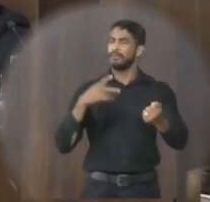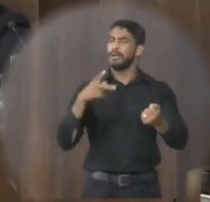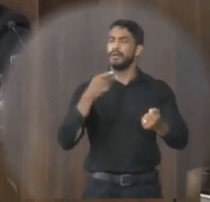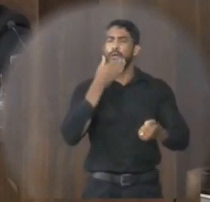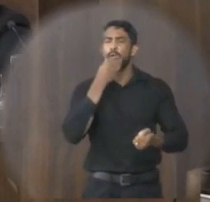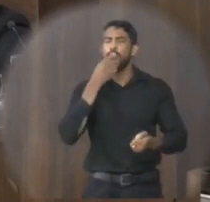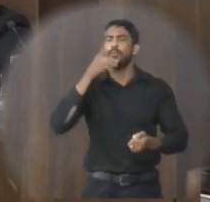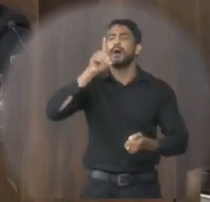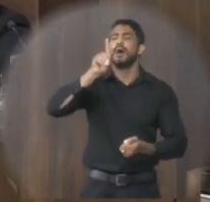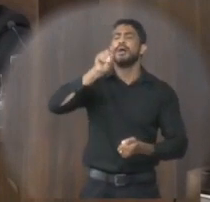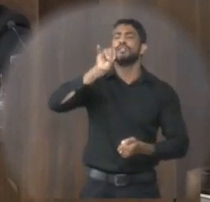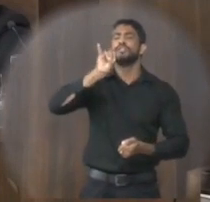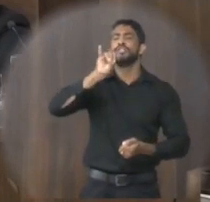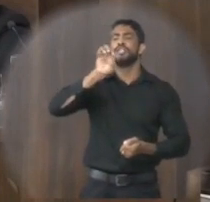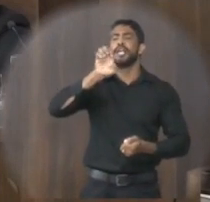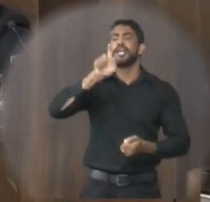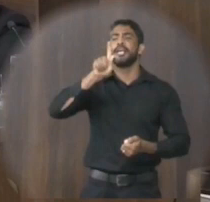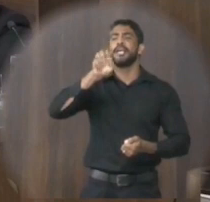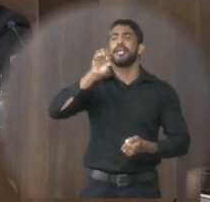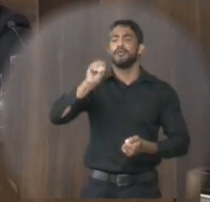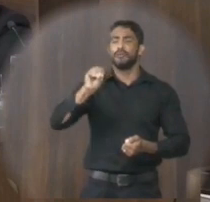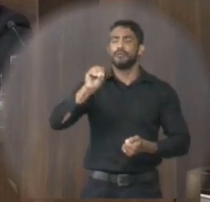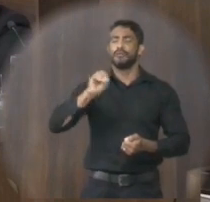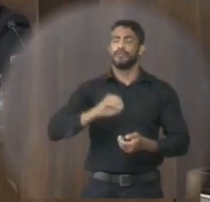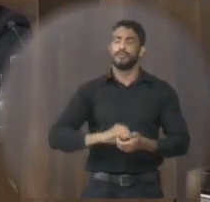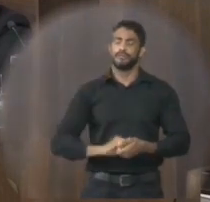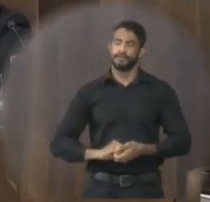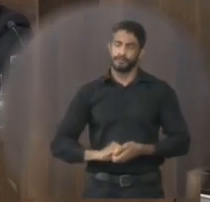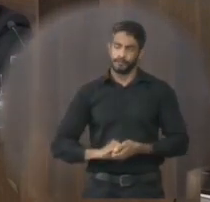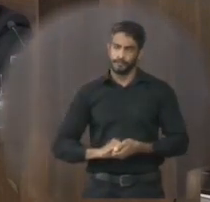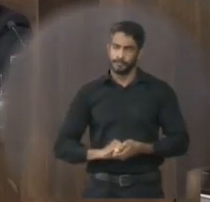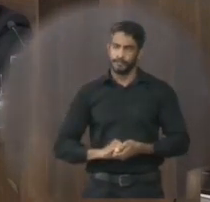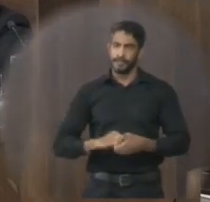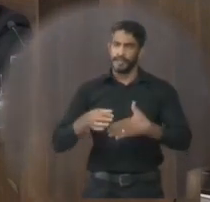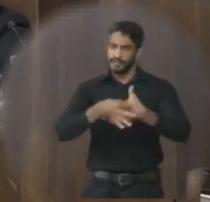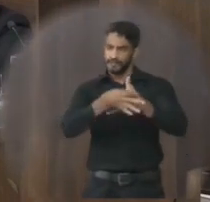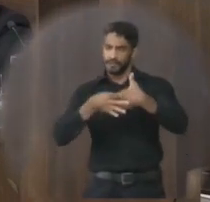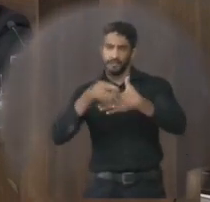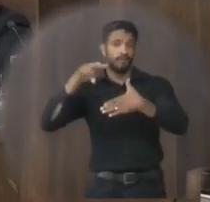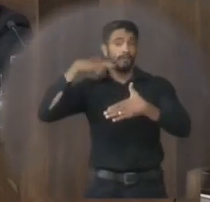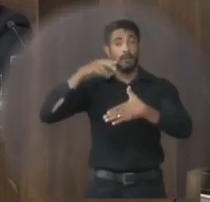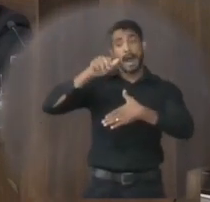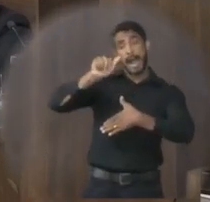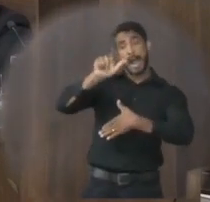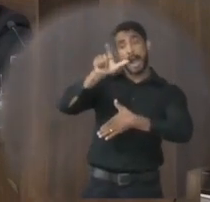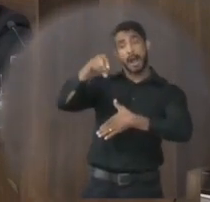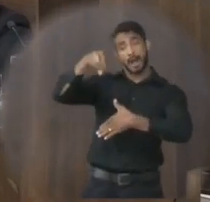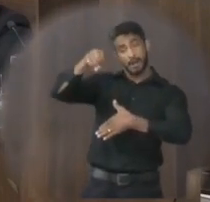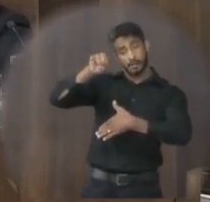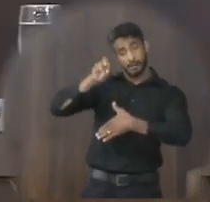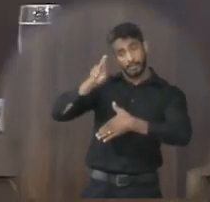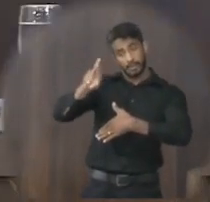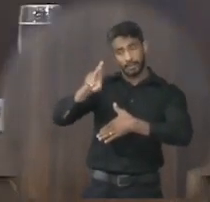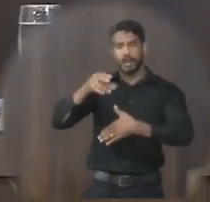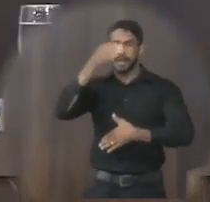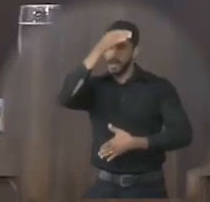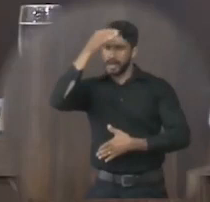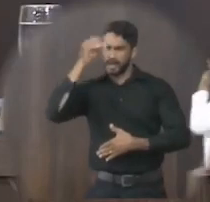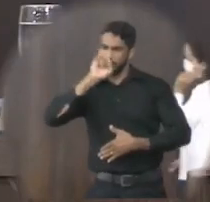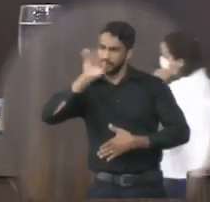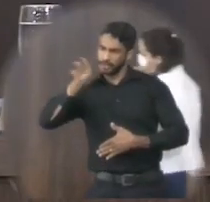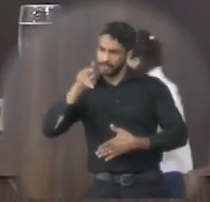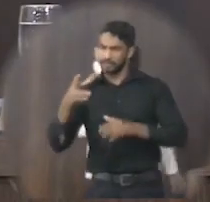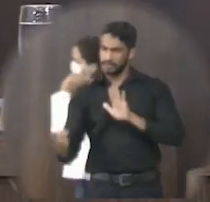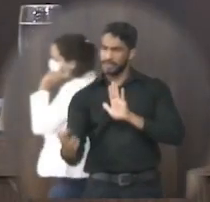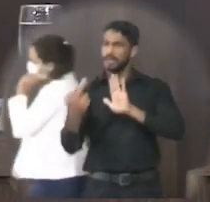Leonardo de Andrade Carvalho De autoria do vereador Almir Dias Santos A Câmara Municipal de Janaúba